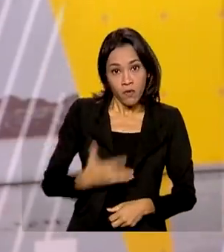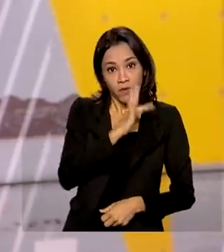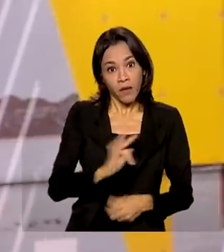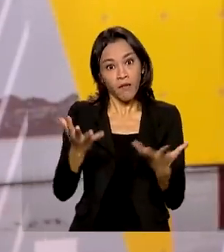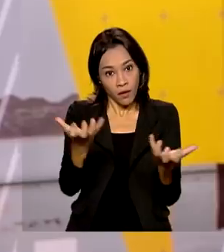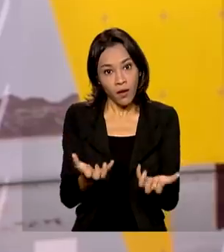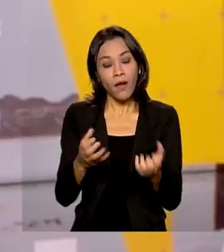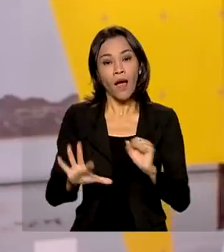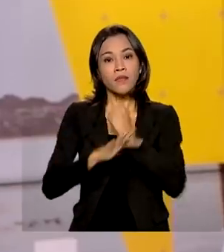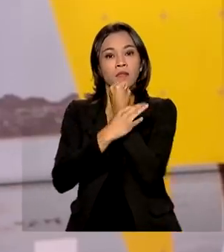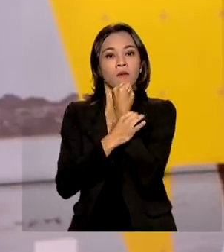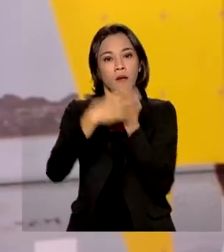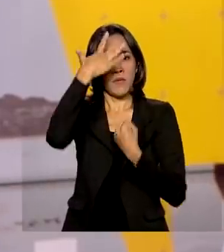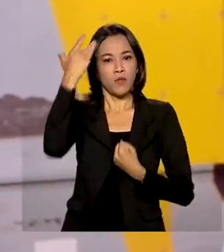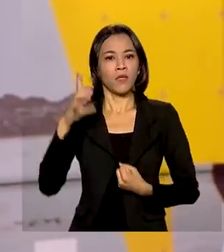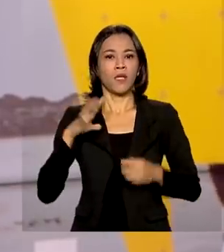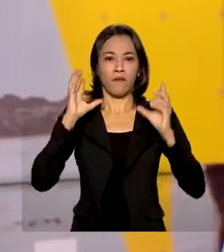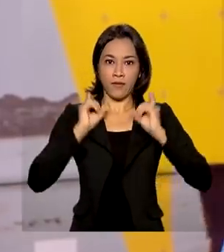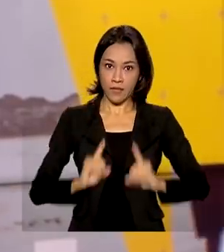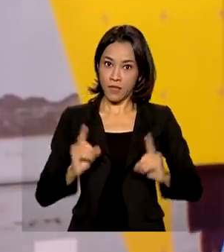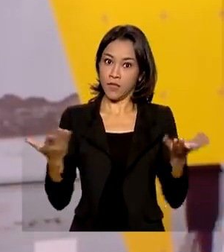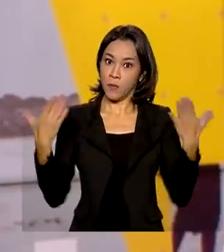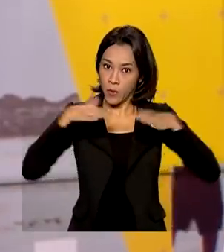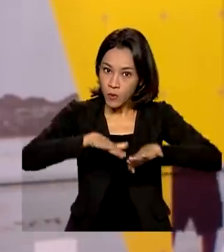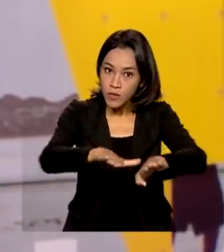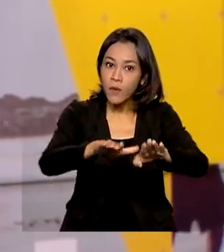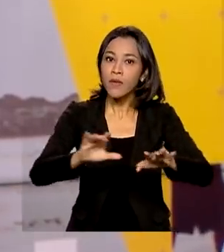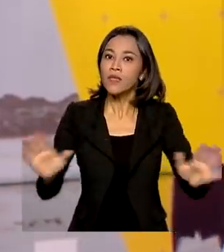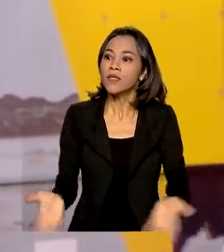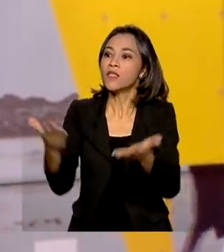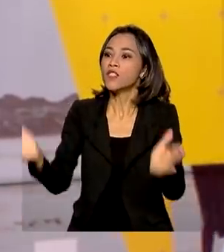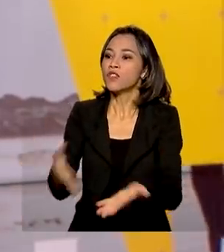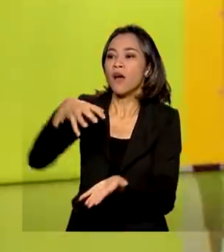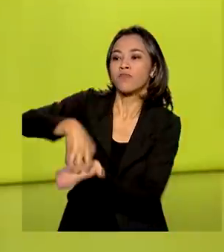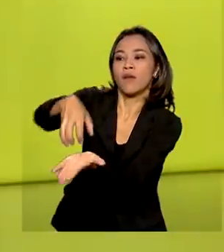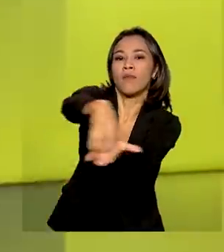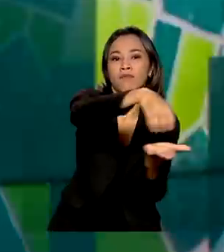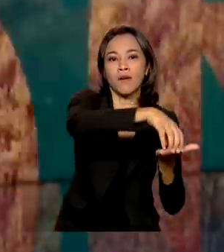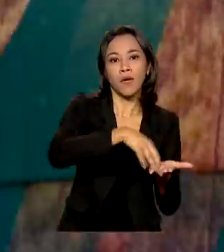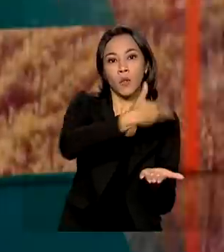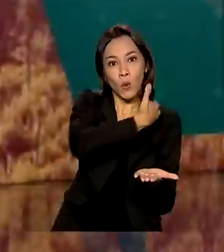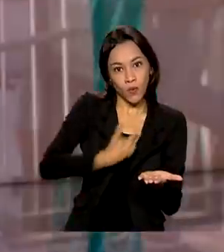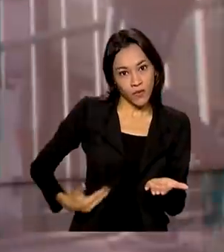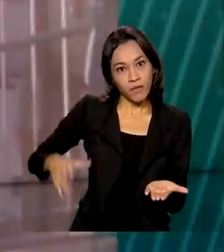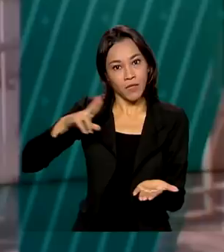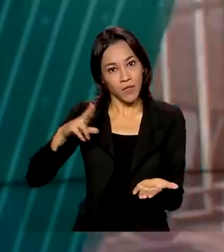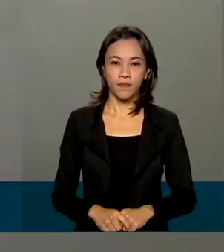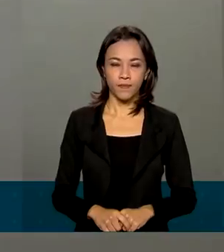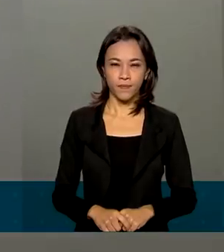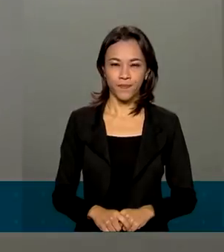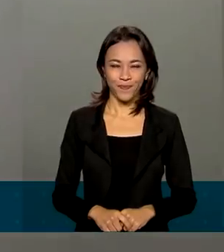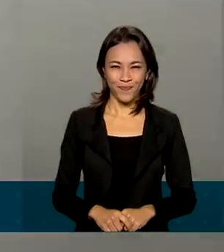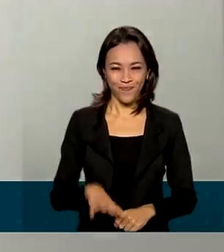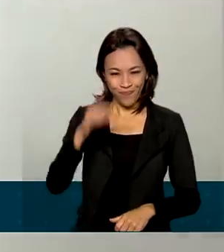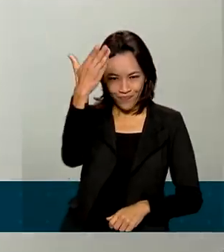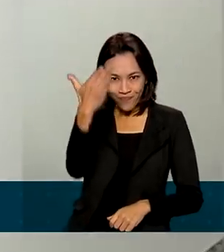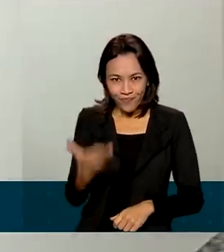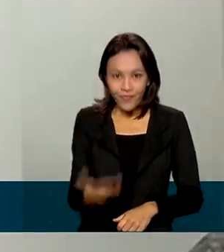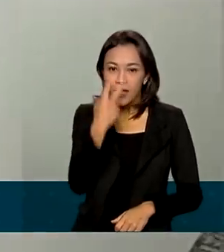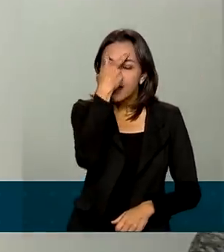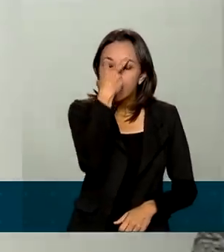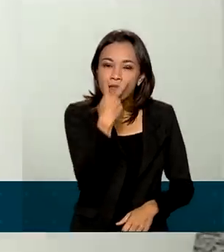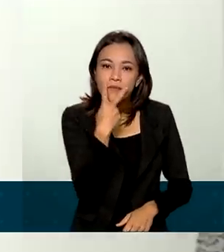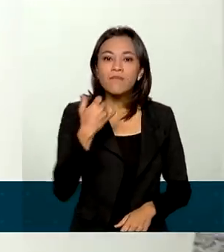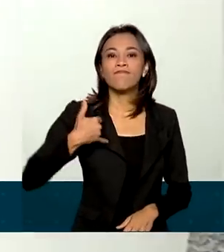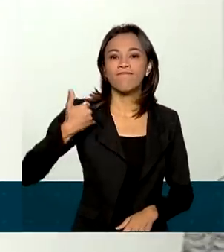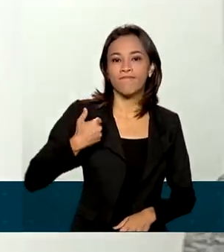pessoas com deficiência e incentivar que instituições públicas e privadas sejam aliadas. Murilo é cego, tem